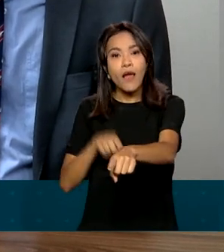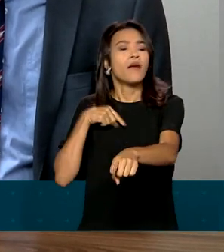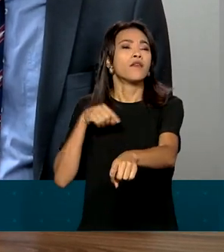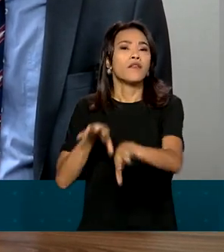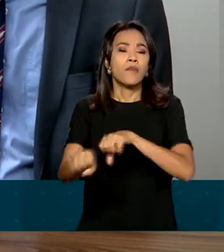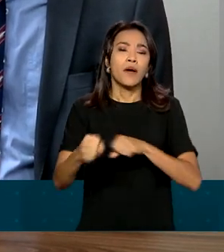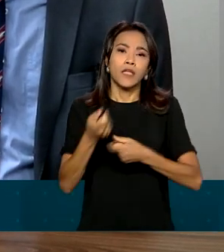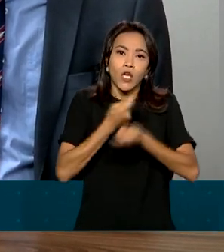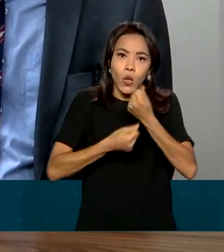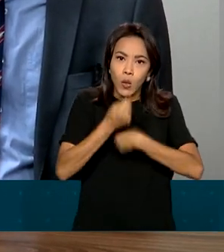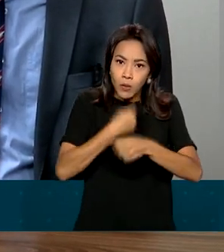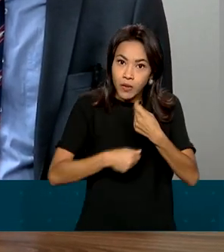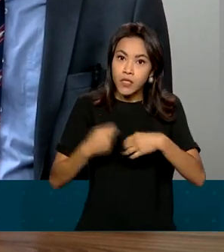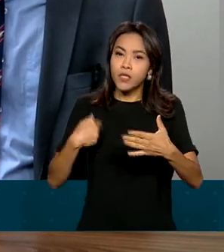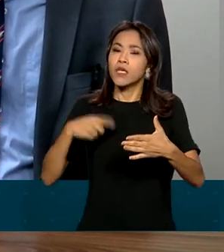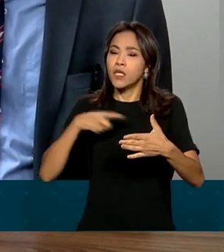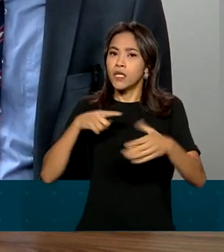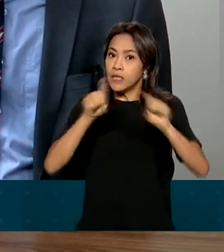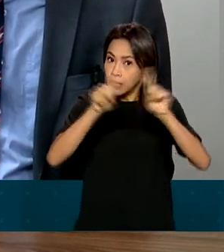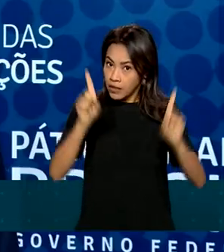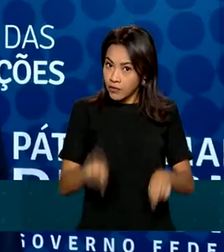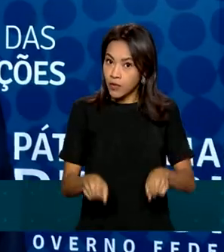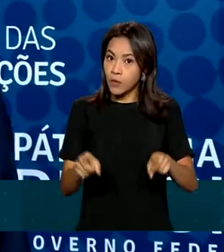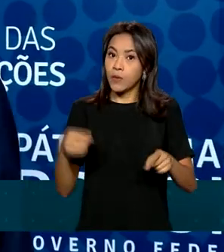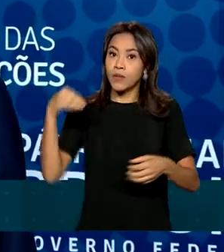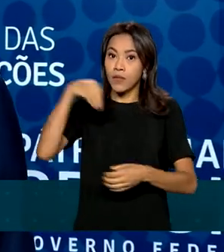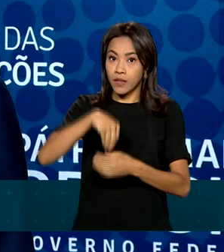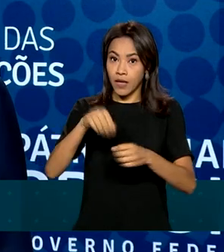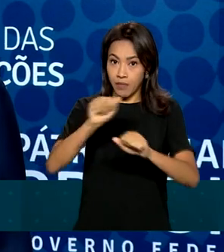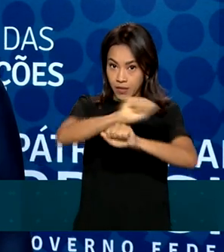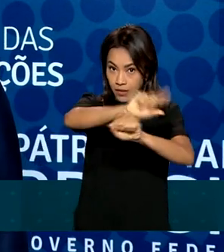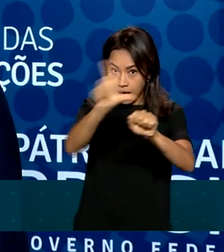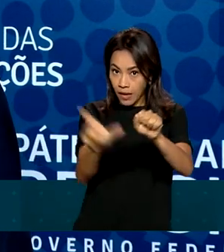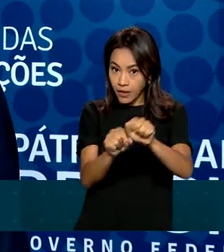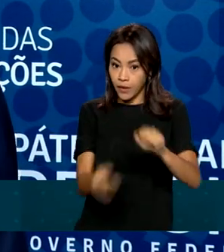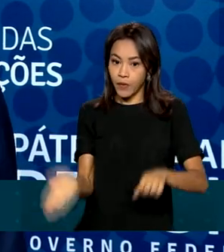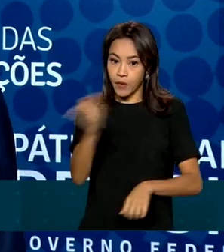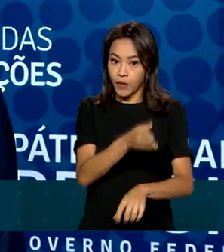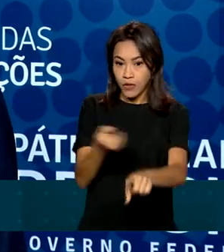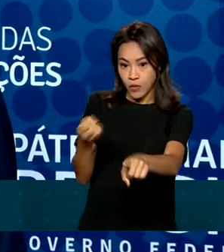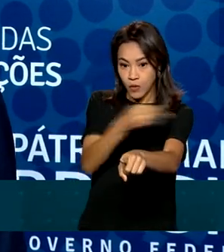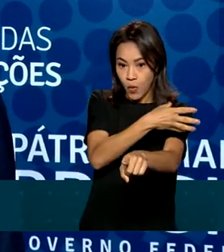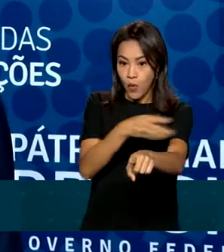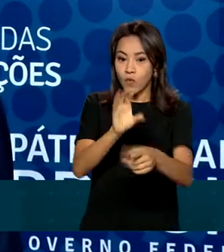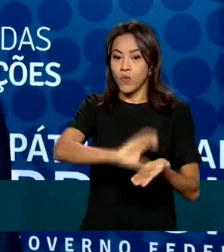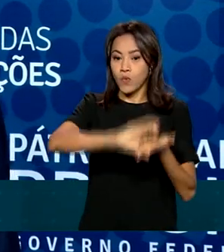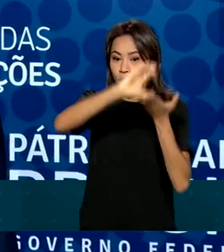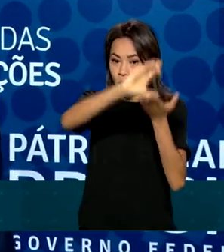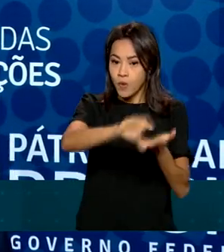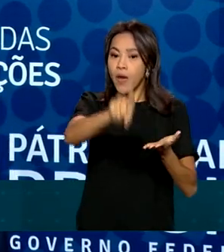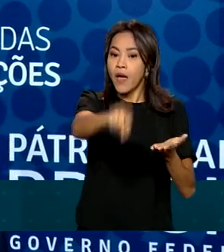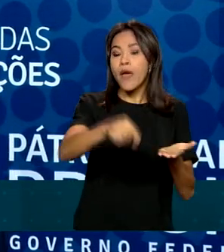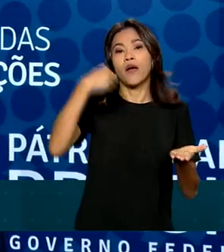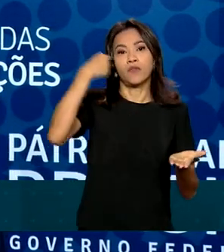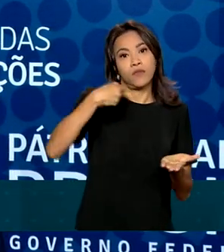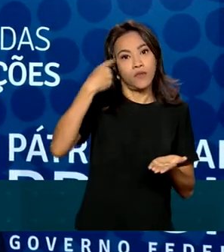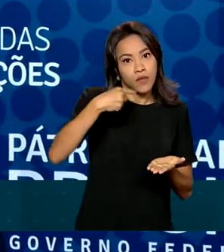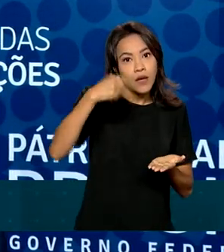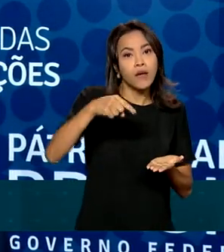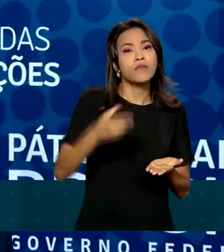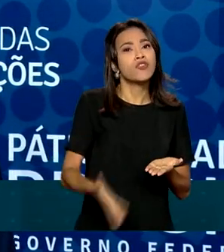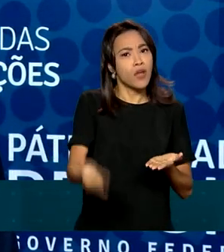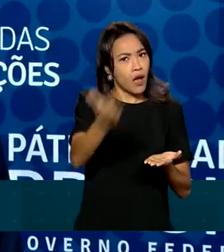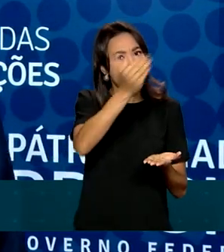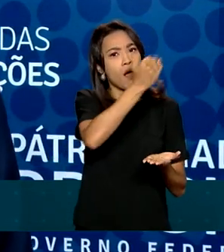de carreira da Anatel desde 2009. Já o novo conselheiro, Arthur Coimbra, é advogado público e já